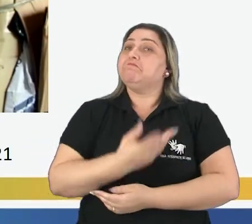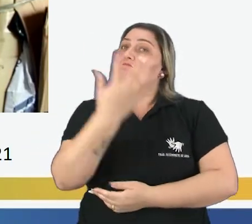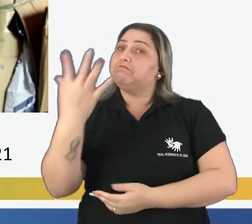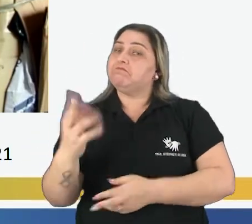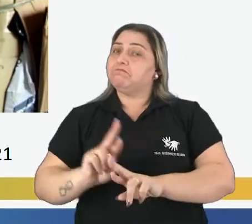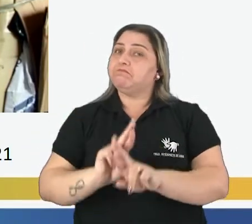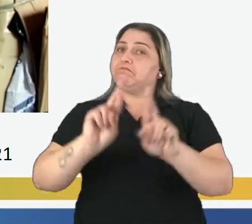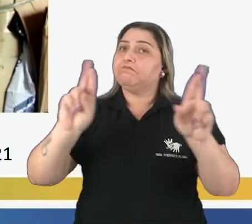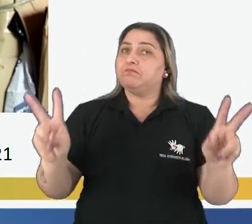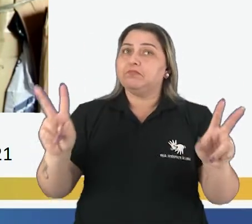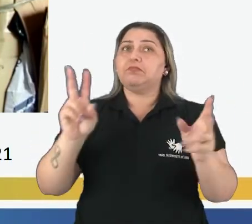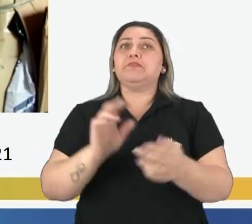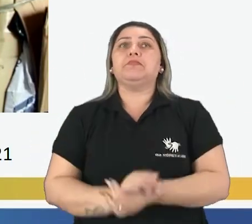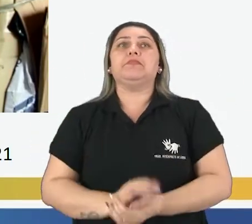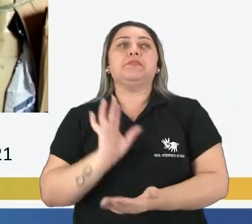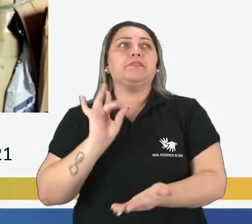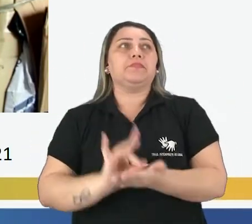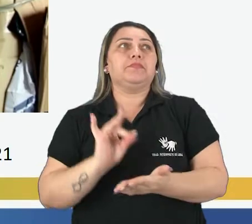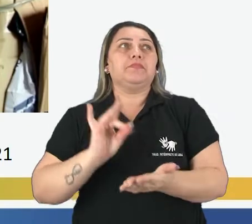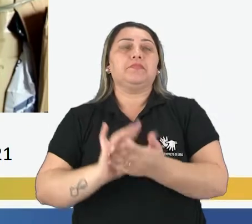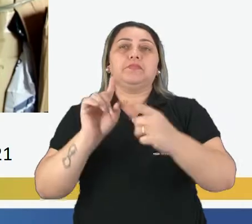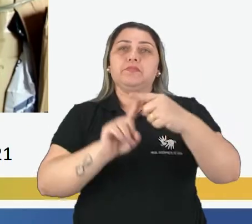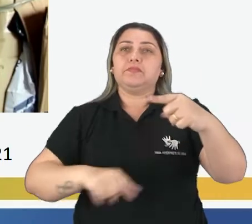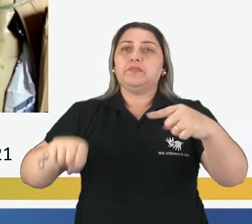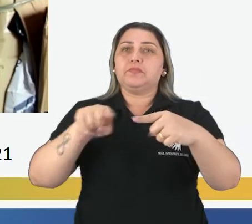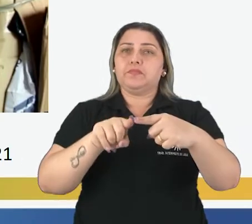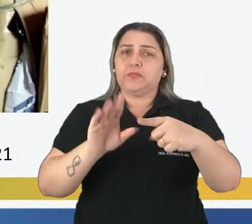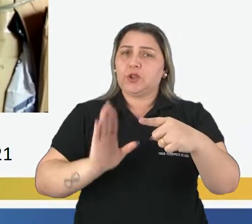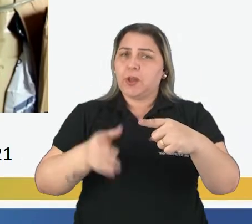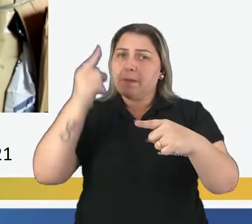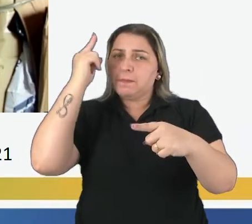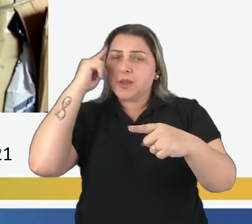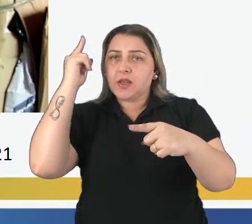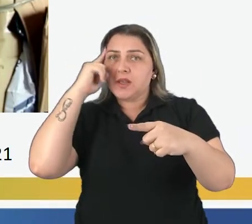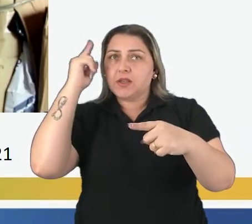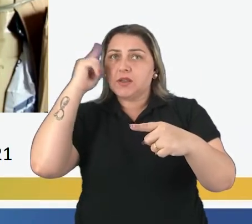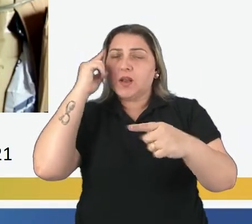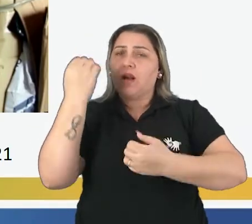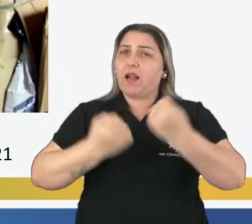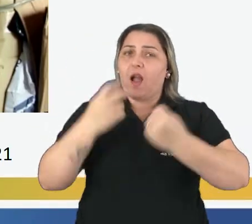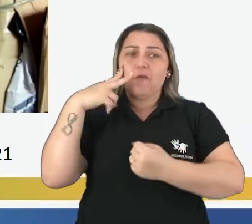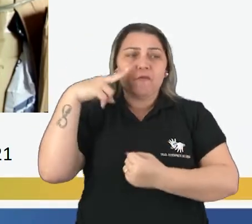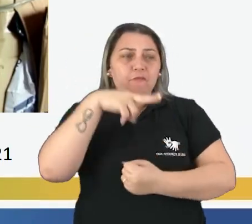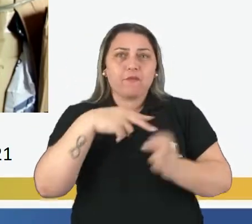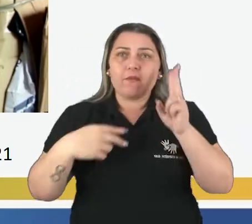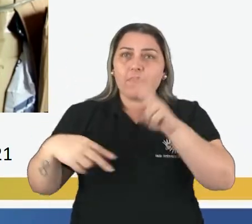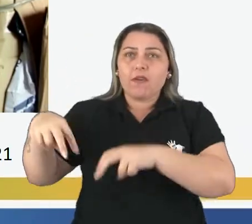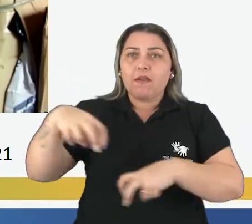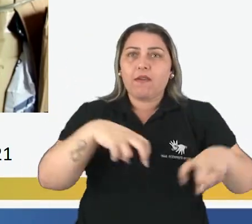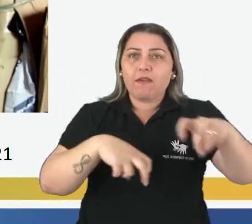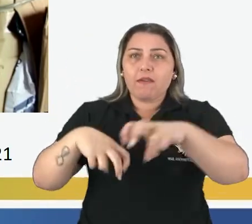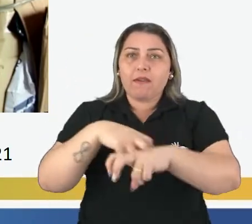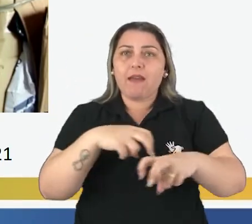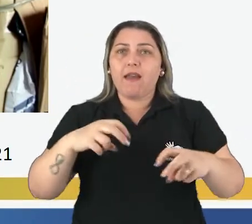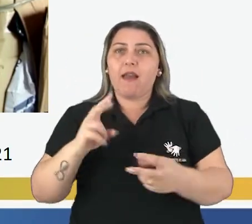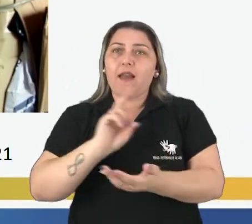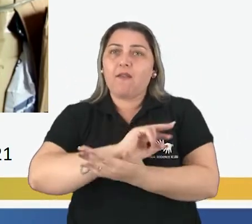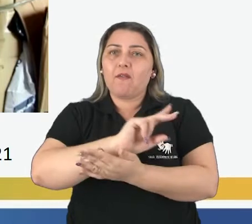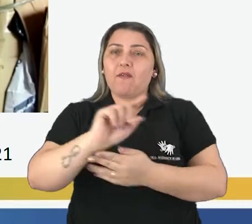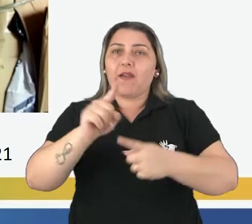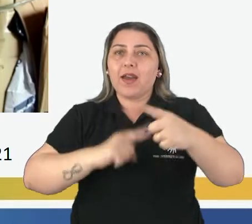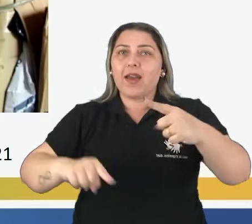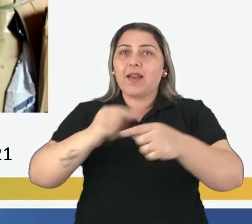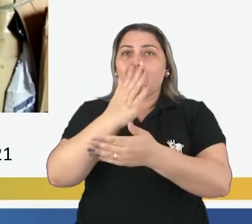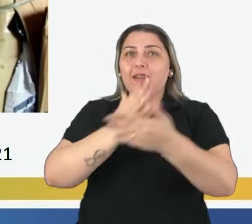coisas diferentes, né? É verdade. E nos pneus? Você já pensou nos pneus? Ah, com tanto carro que eu vejo andando por aí, deve estar cheio de pneus